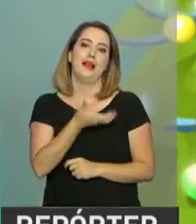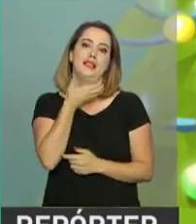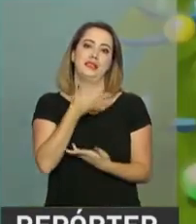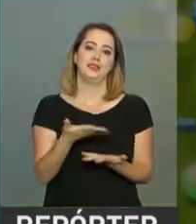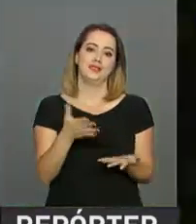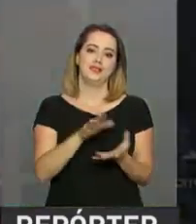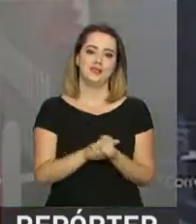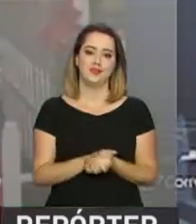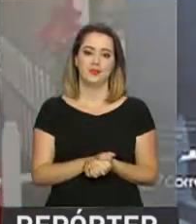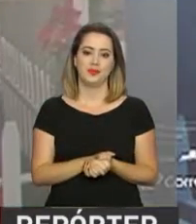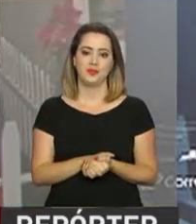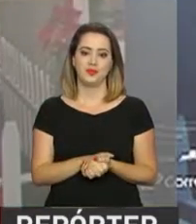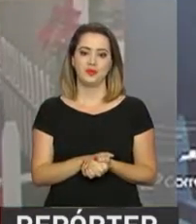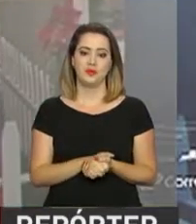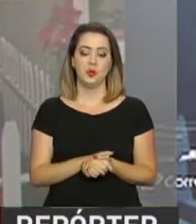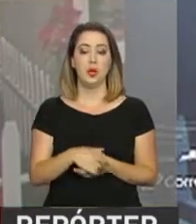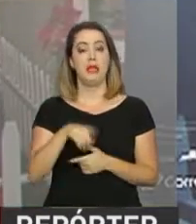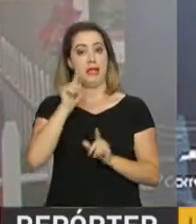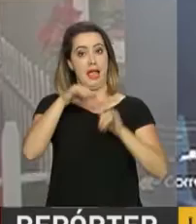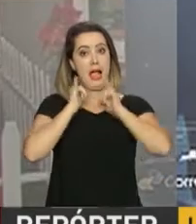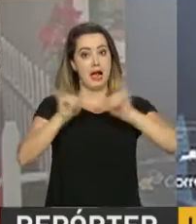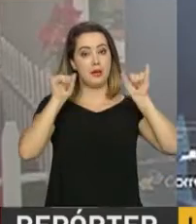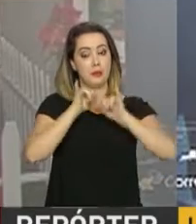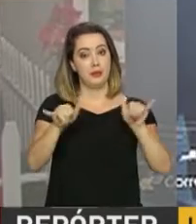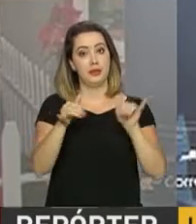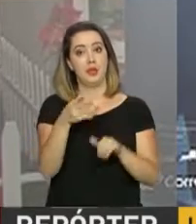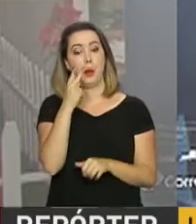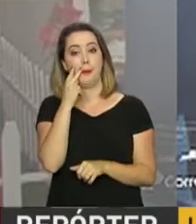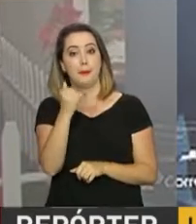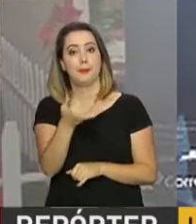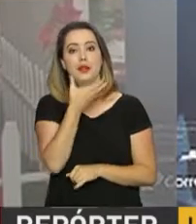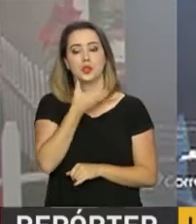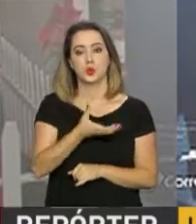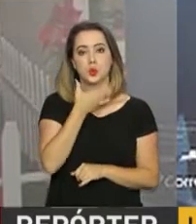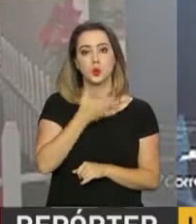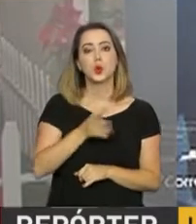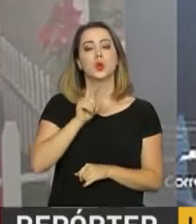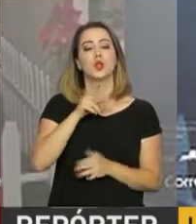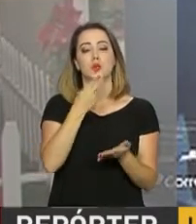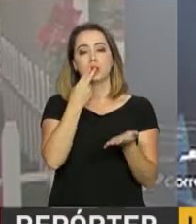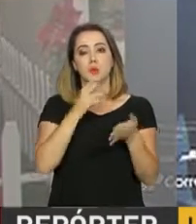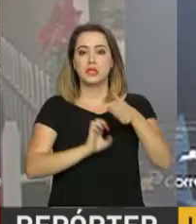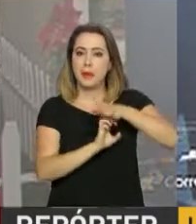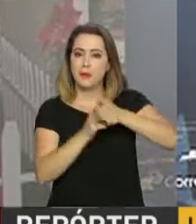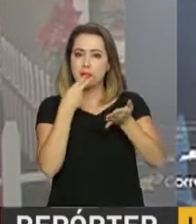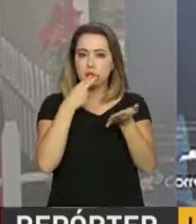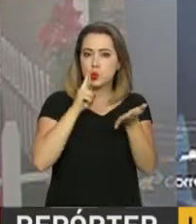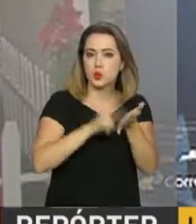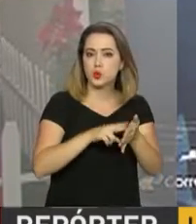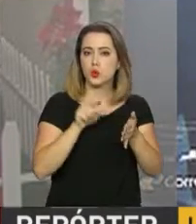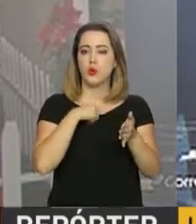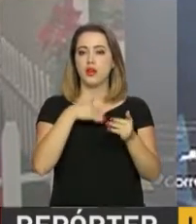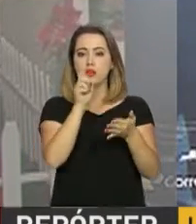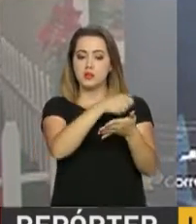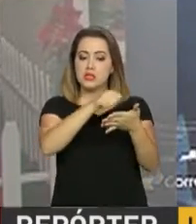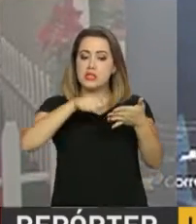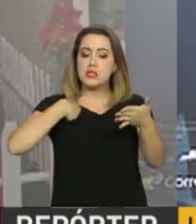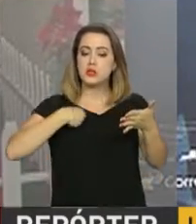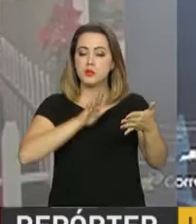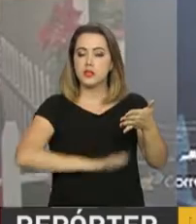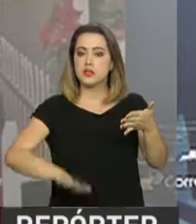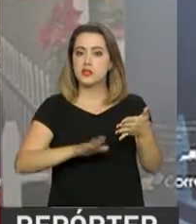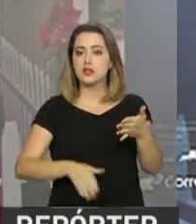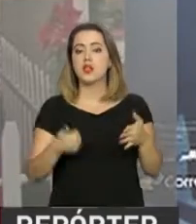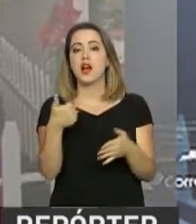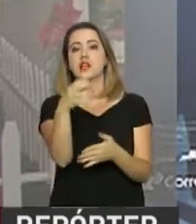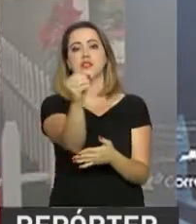É a campanha Papai Noel dos Correios que existe há 27 anos. As cartinhas para o bom velhinho devem ser escritas por crianças